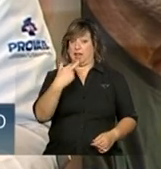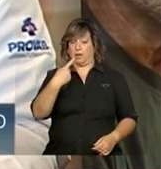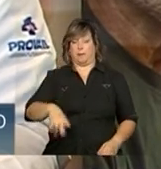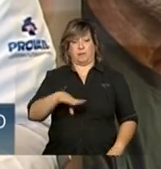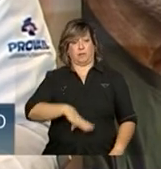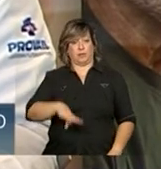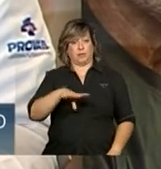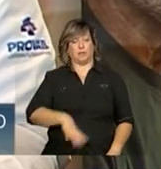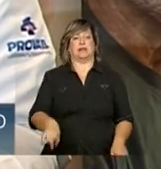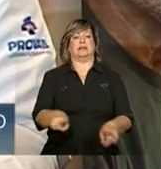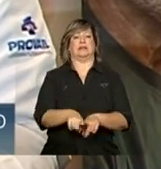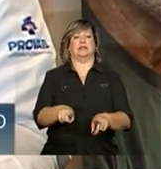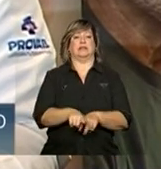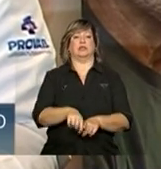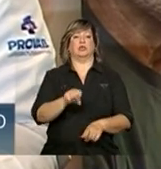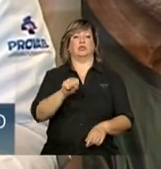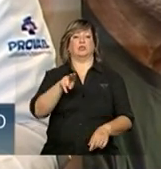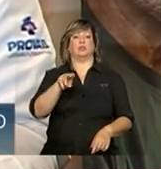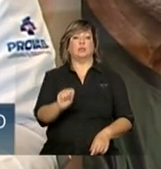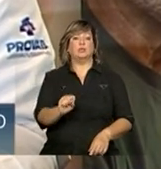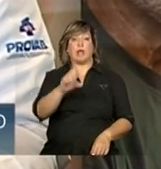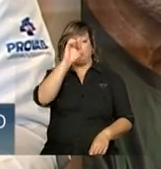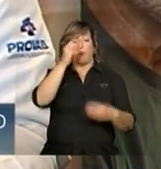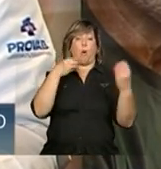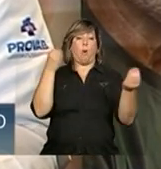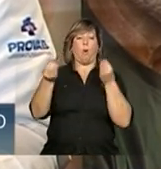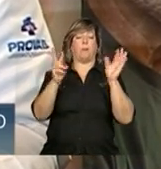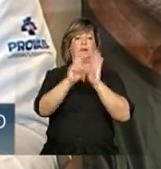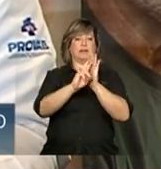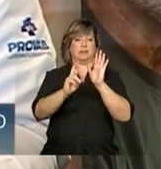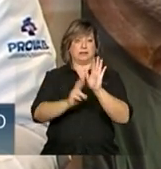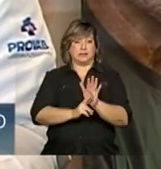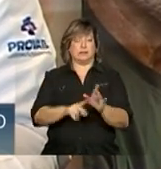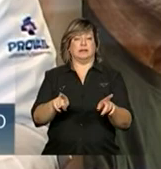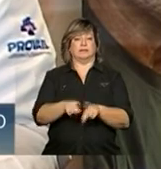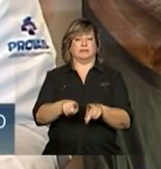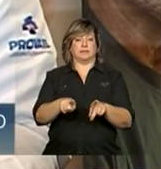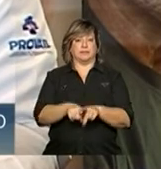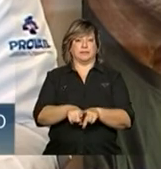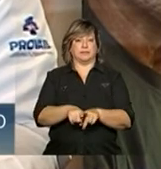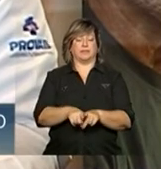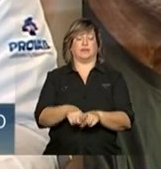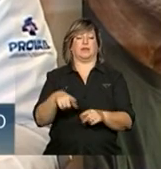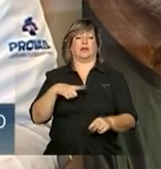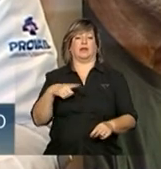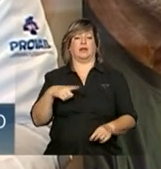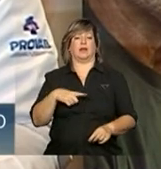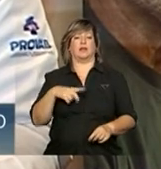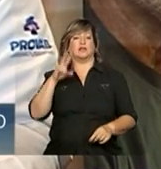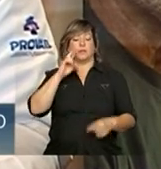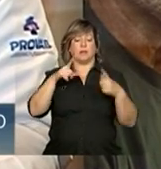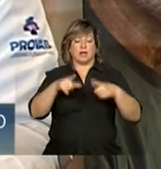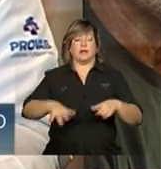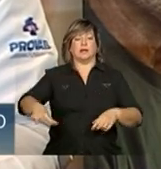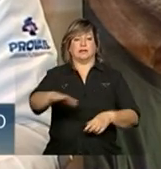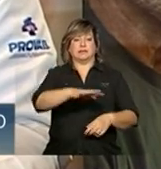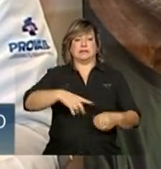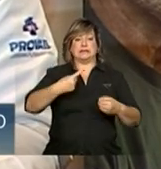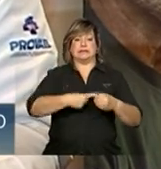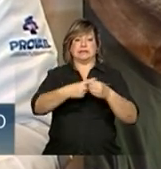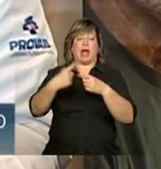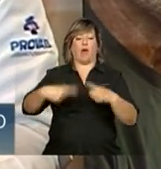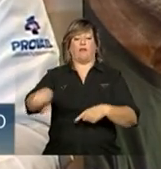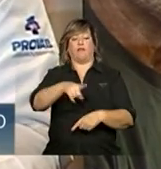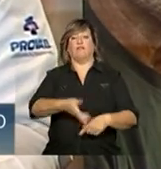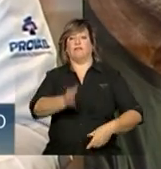sistema único de saúde e módulos também em relação ao aspecto regional das cidades para onde